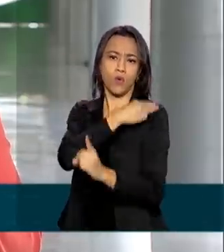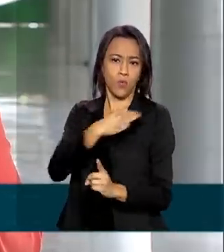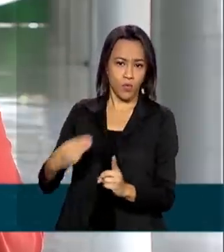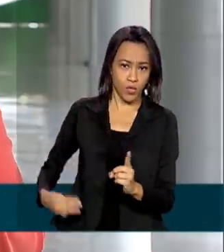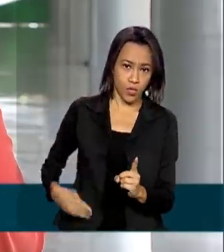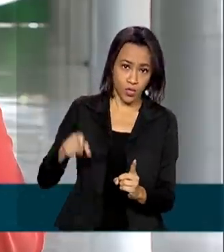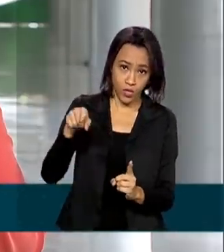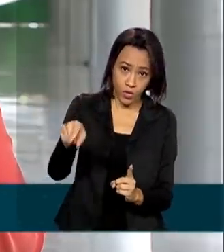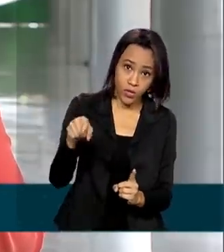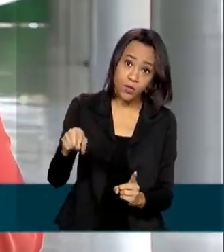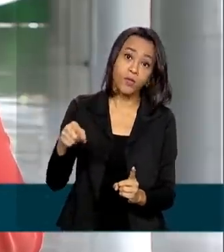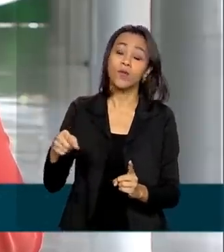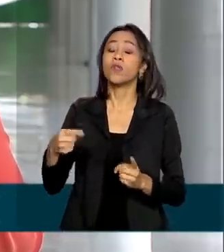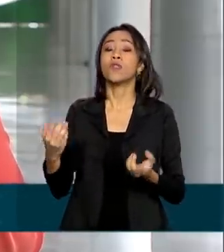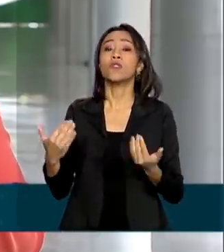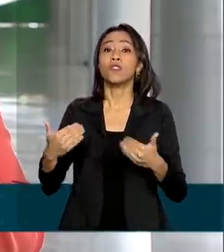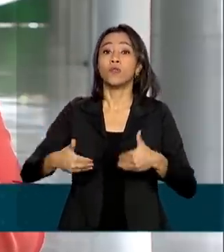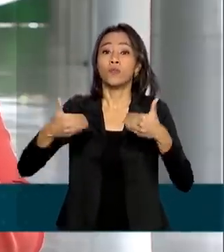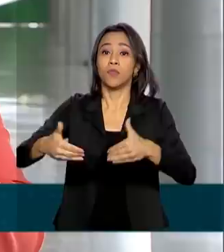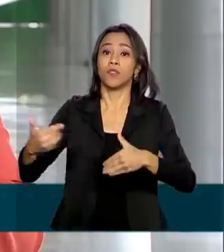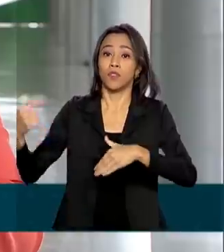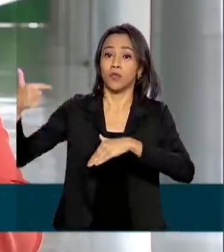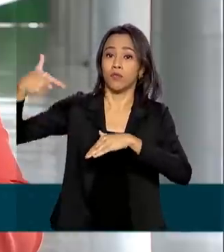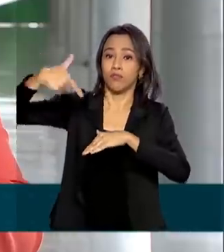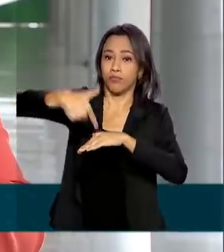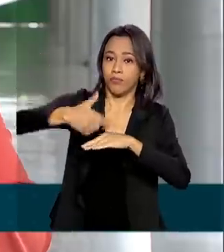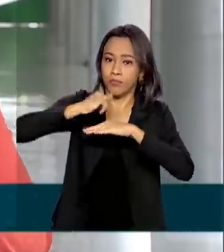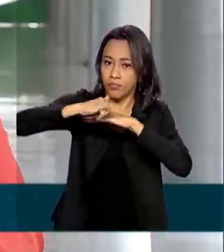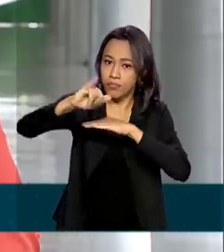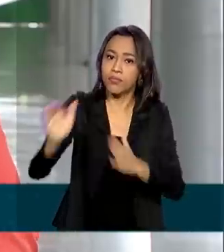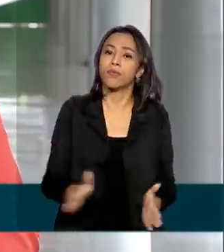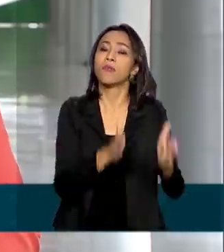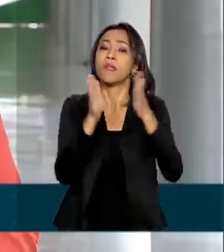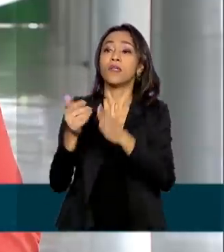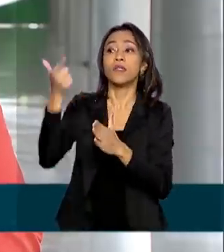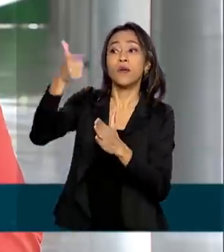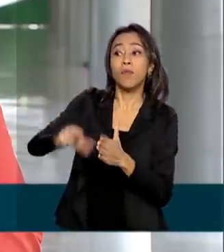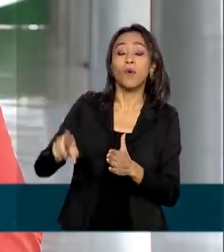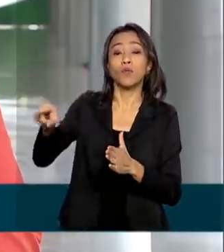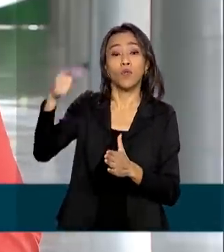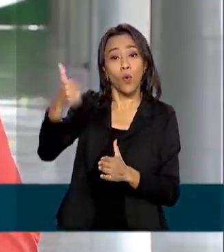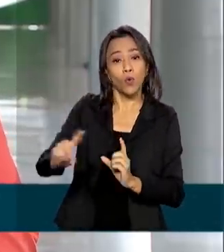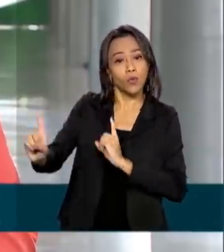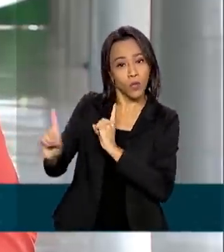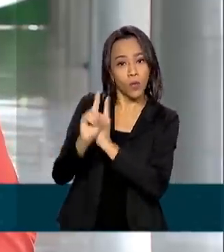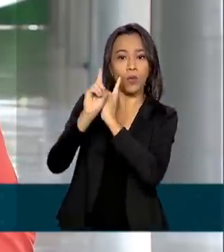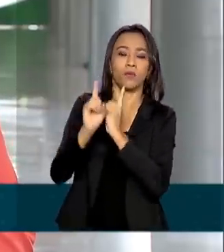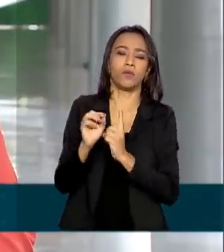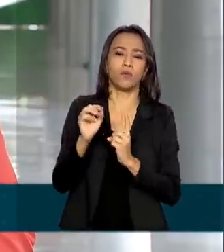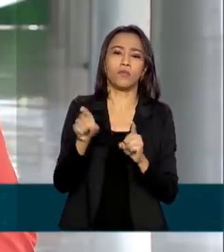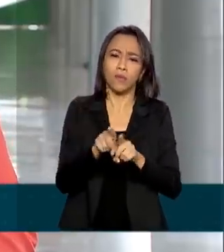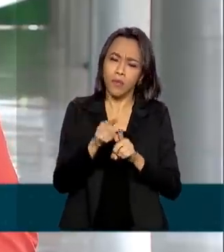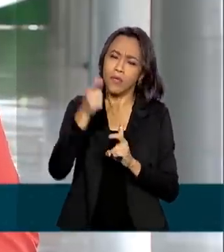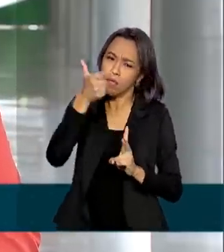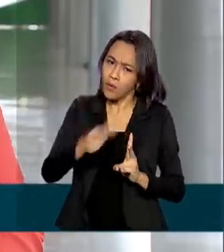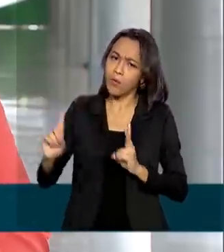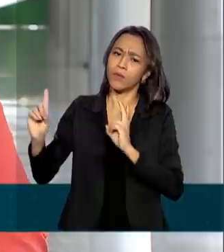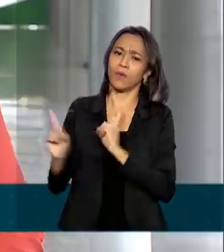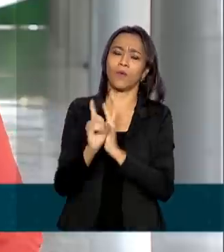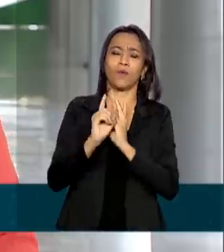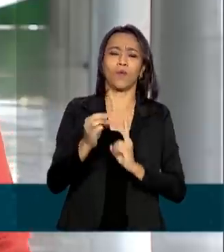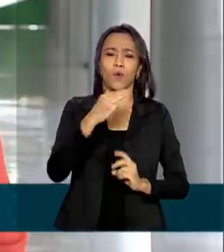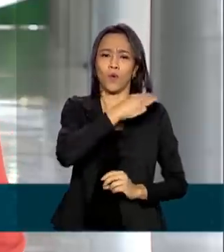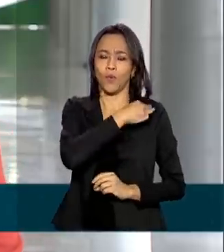também com o ministro do Tribunal de Contas da União, João Augusto Nardes. E, por fim, ele também tem um encontro com o ministro da Infraestrutura,